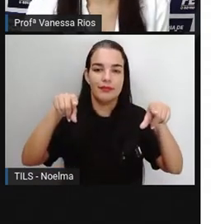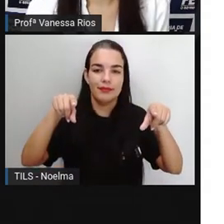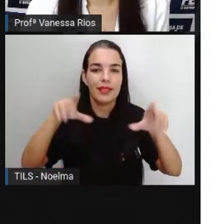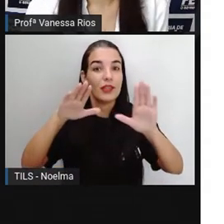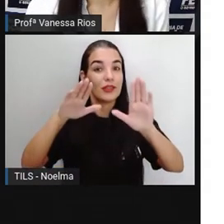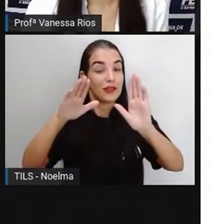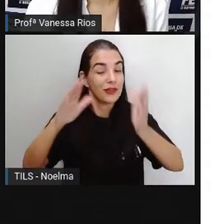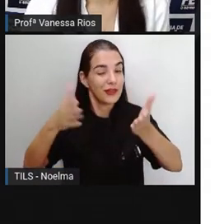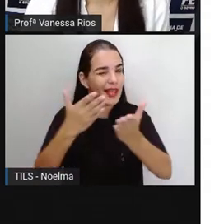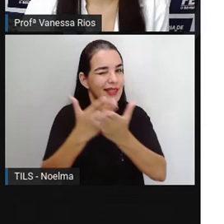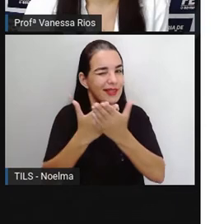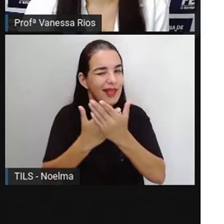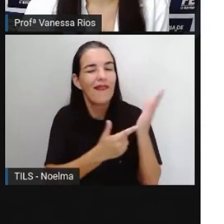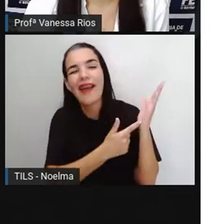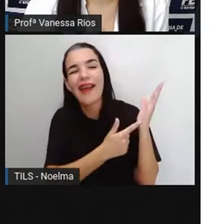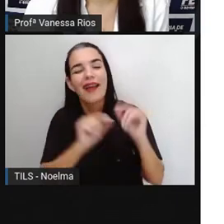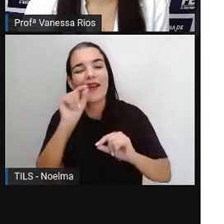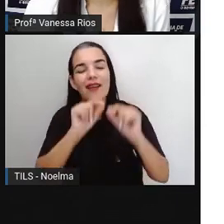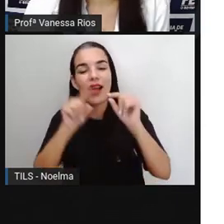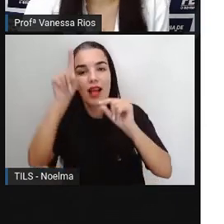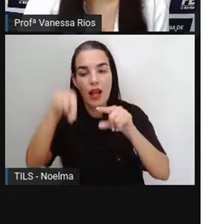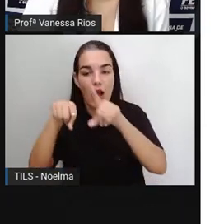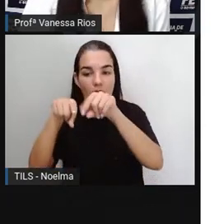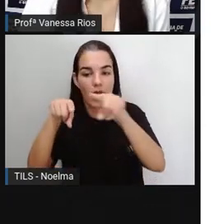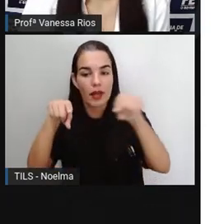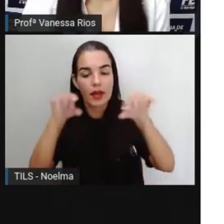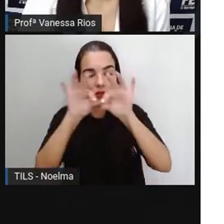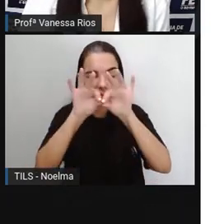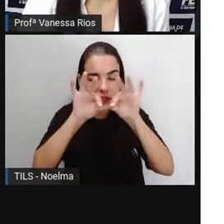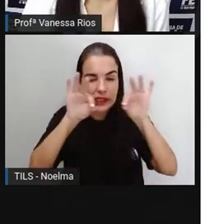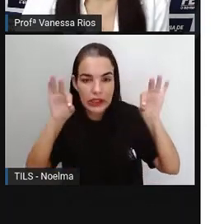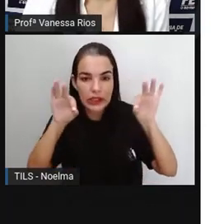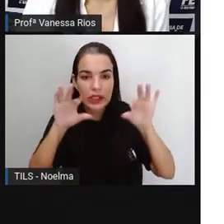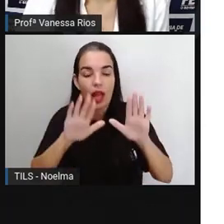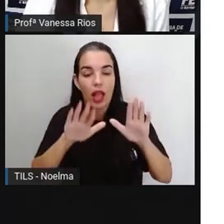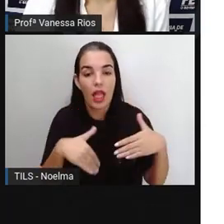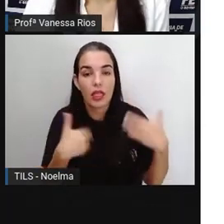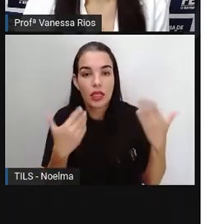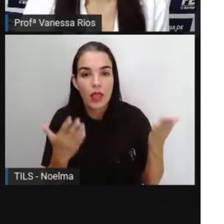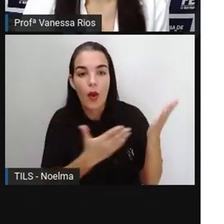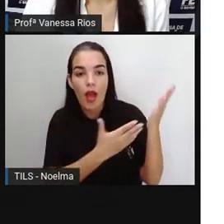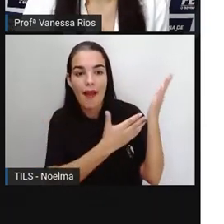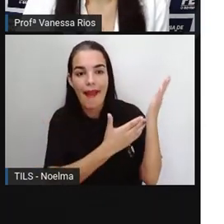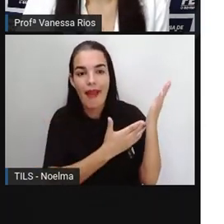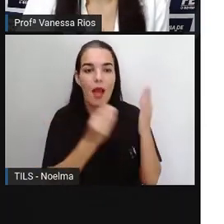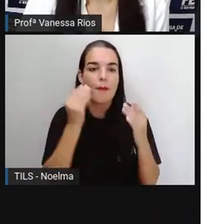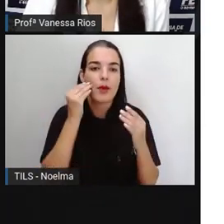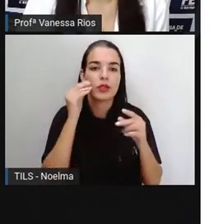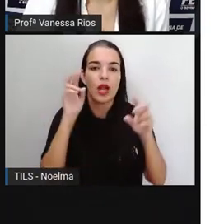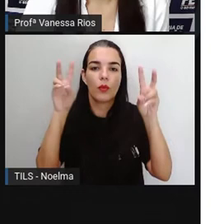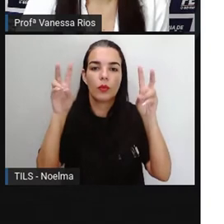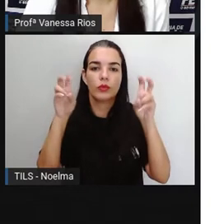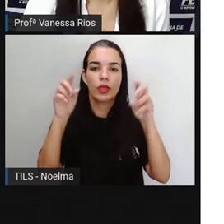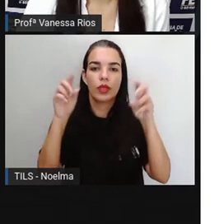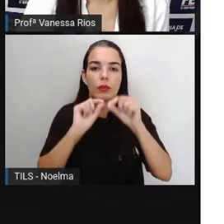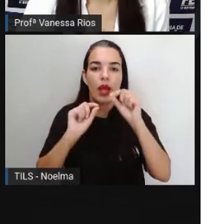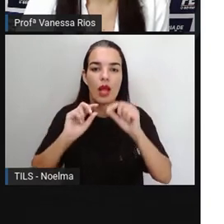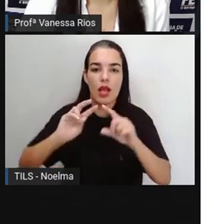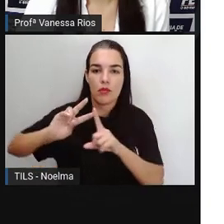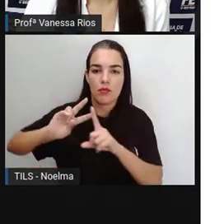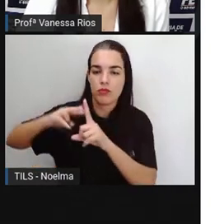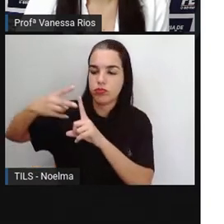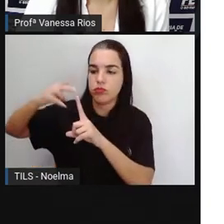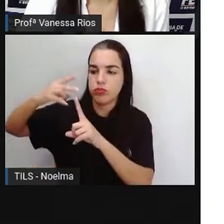estudou que esse aqui é um gráfico de linhas. E no caso deste gráfico aqui, tem como título Evolução de